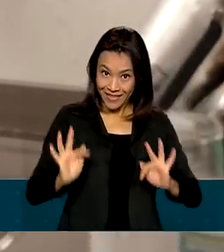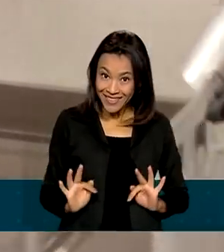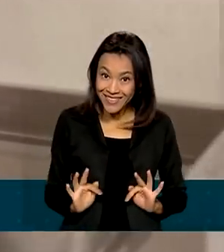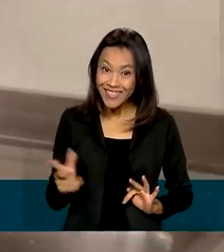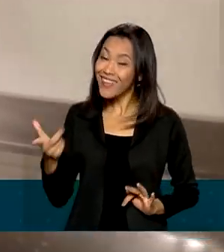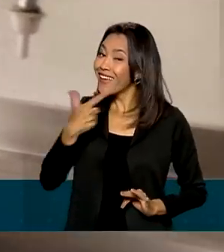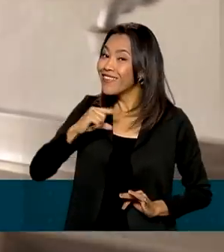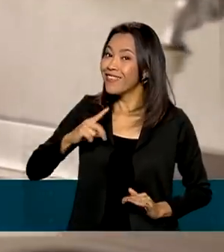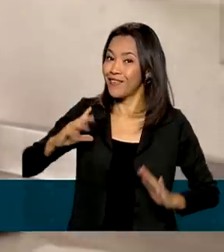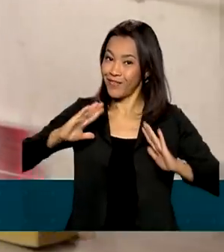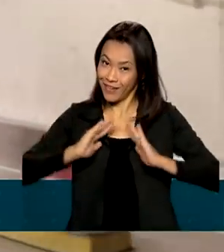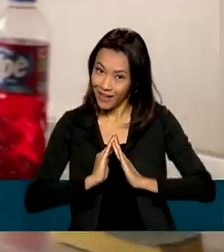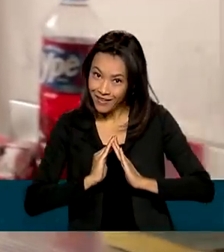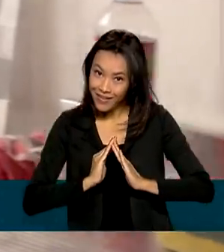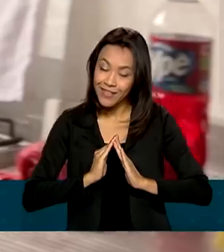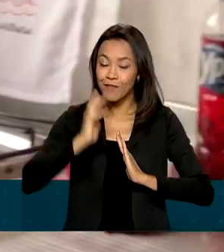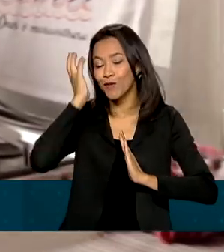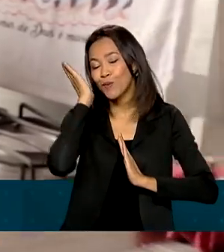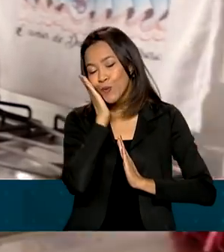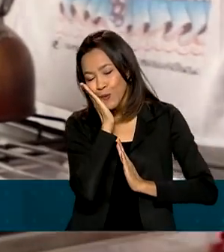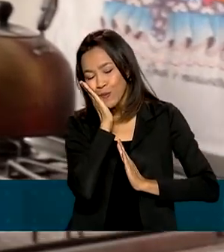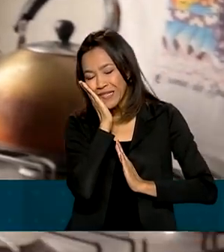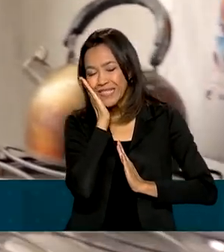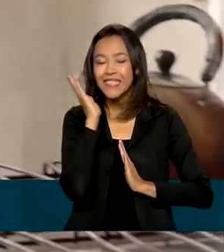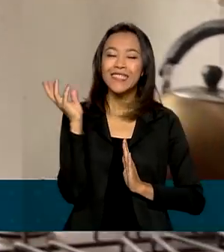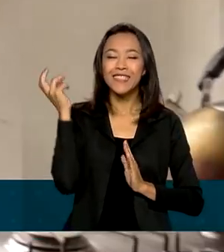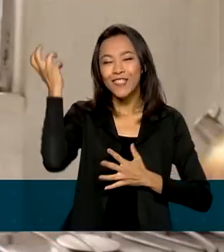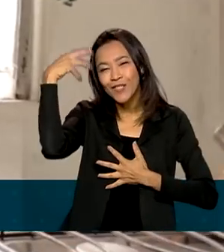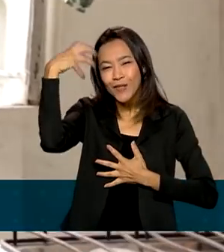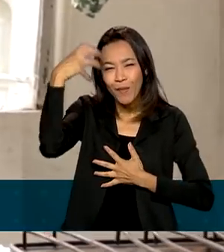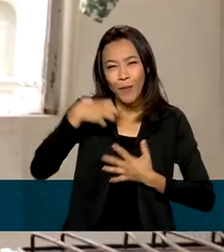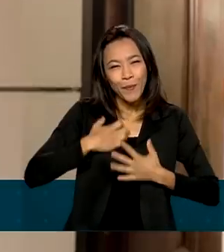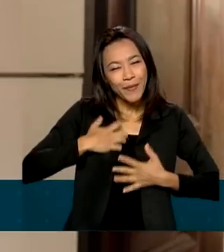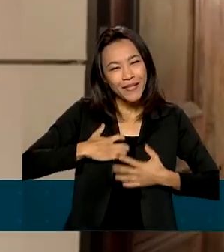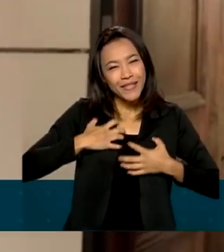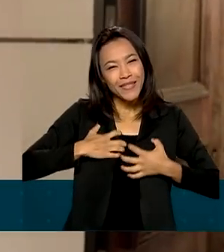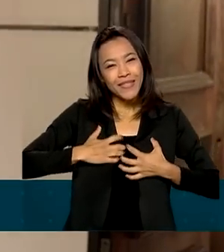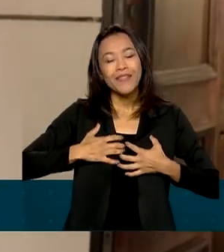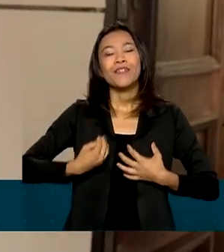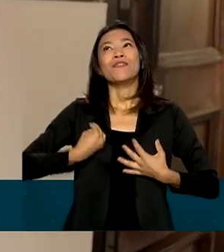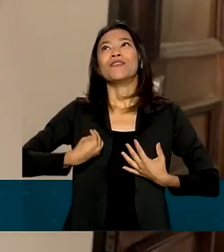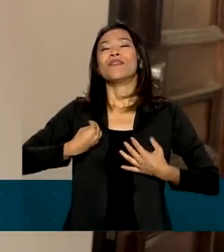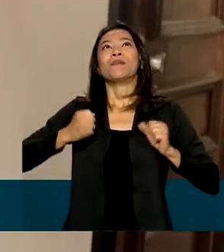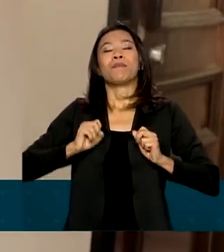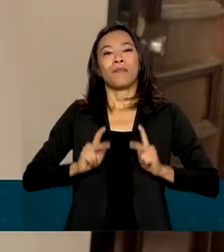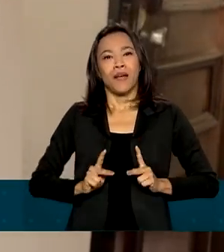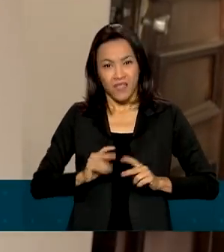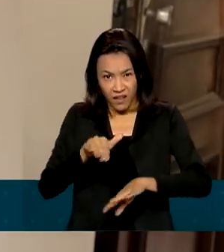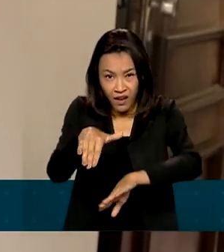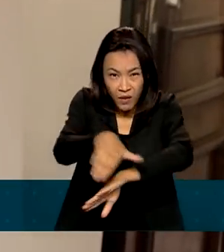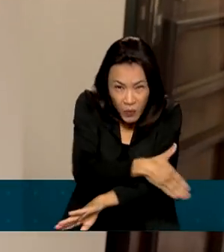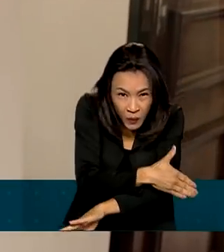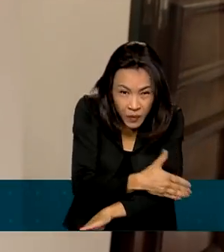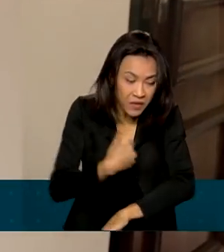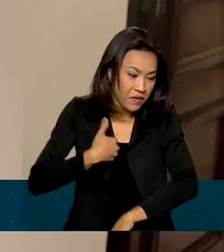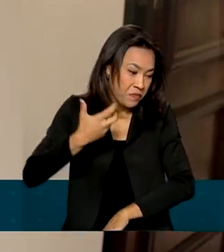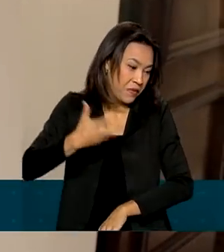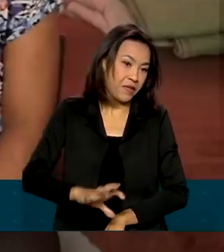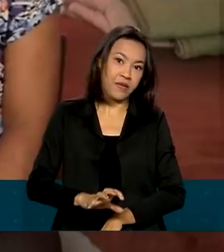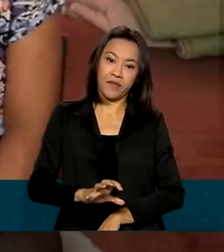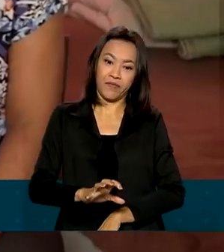cantinho, um tetinho para dormir, tomar seu banho e ficar em paz. Porque a rua, eu não quero para mim